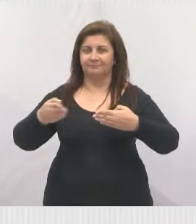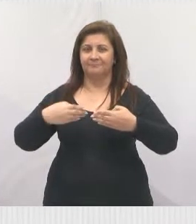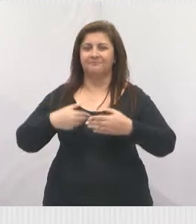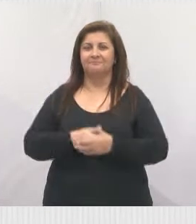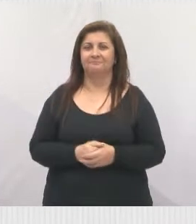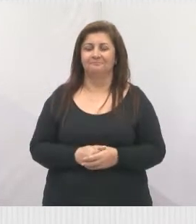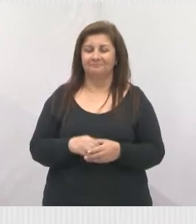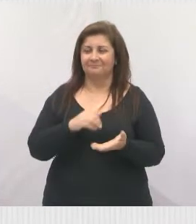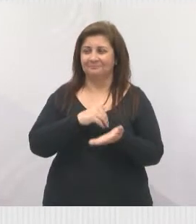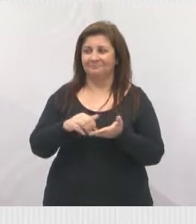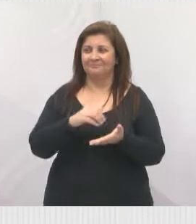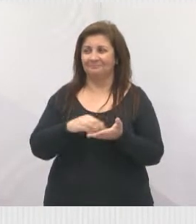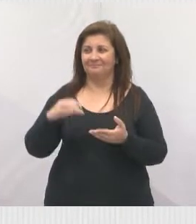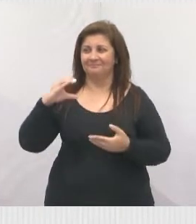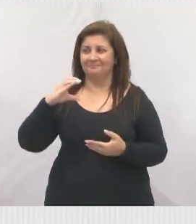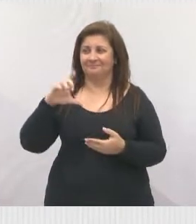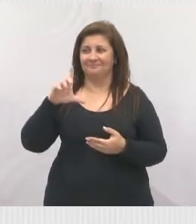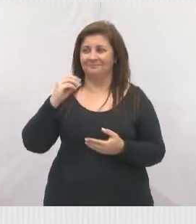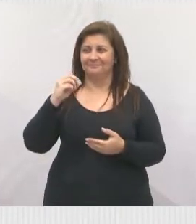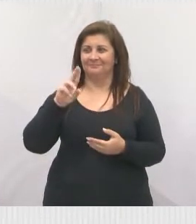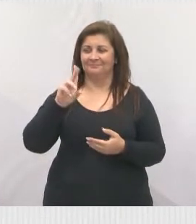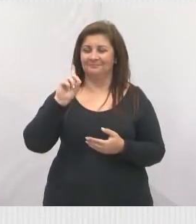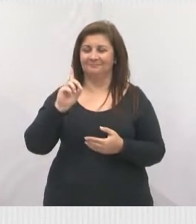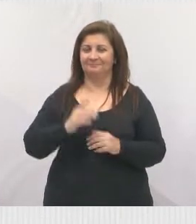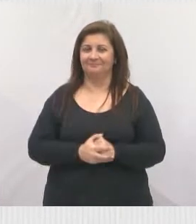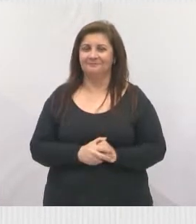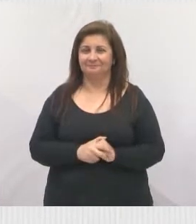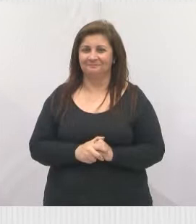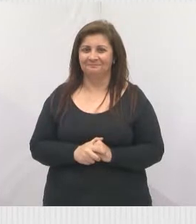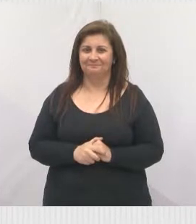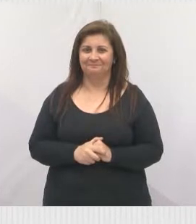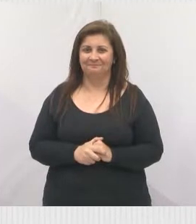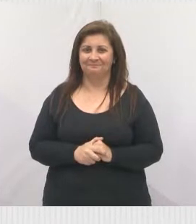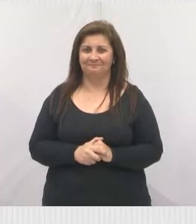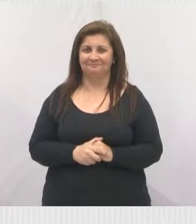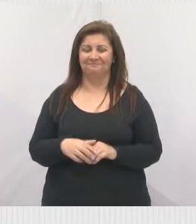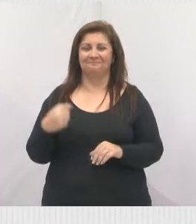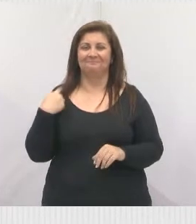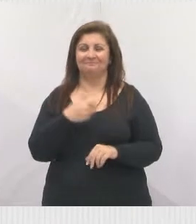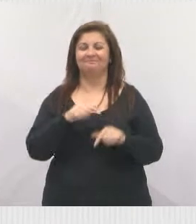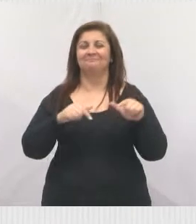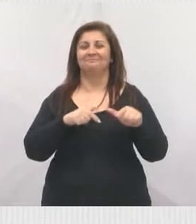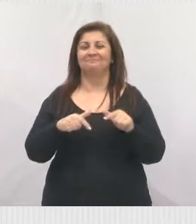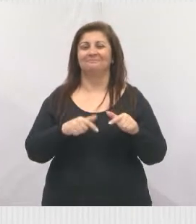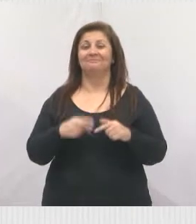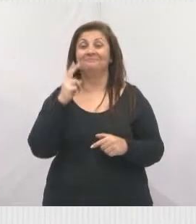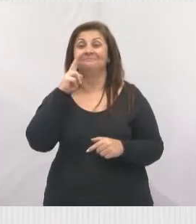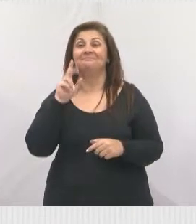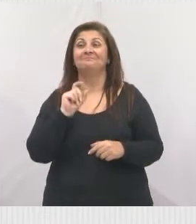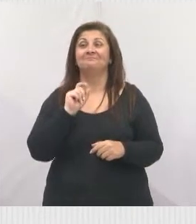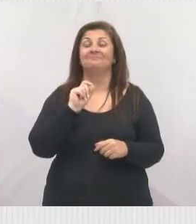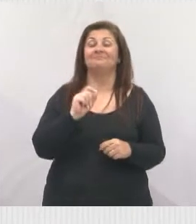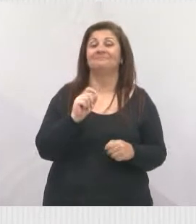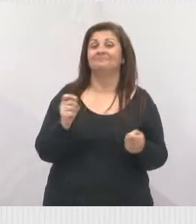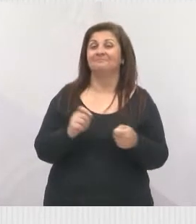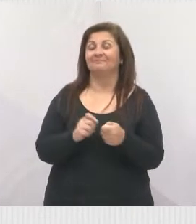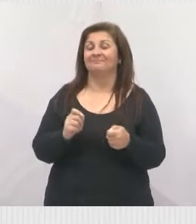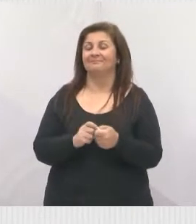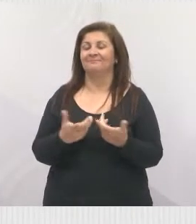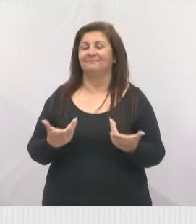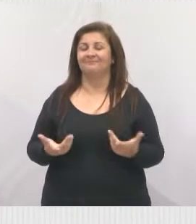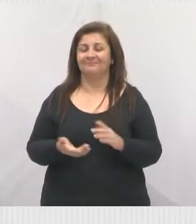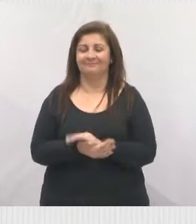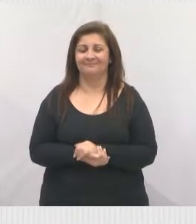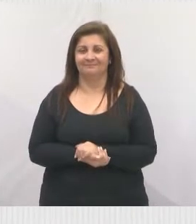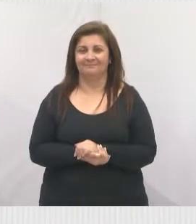aí a secretária Claude, juntamente com os moradores do Recanto dos Pássaros e a gente está trabalhando para ver como que a gente resolve essa situação.